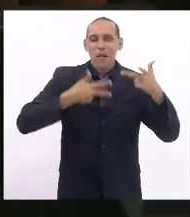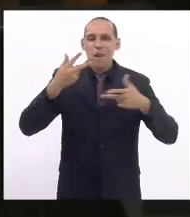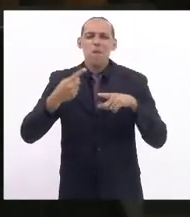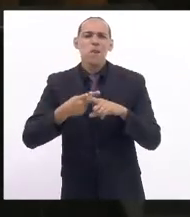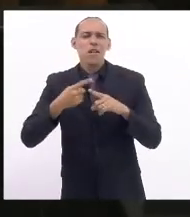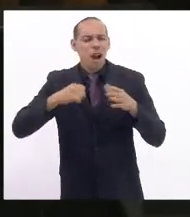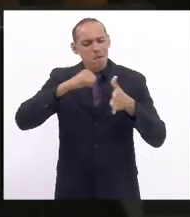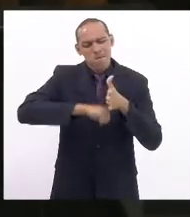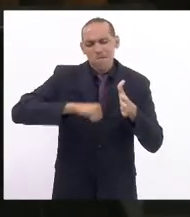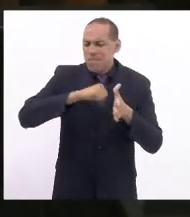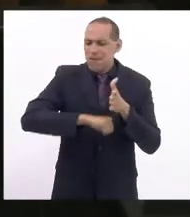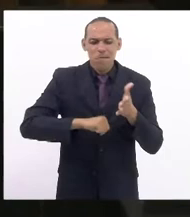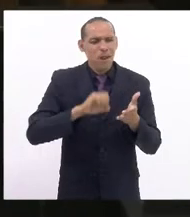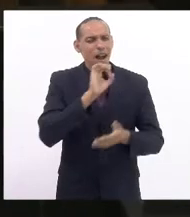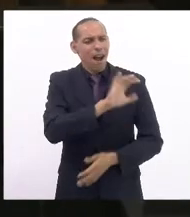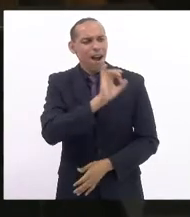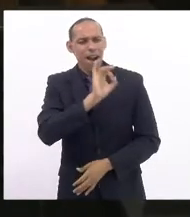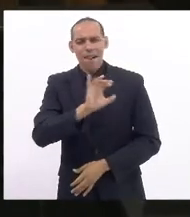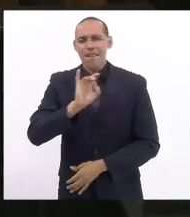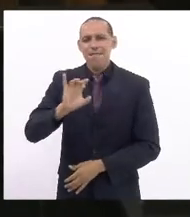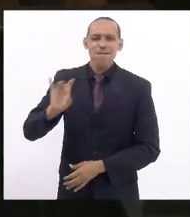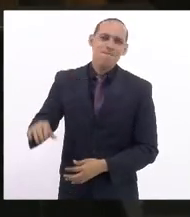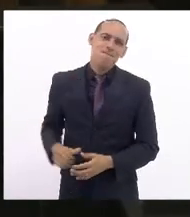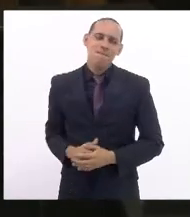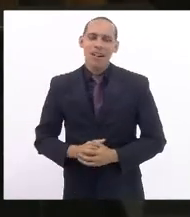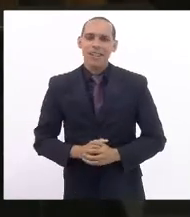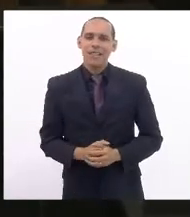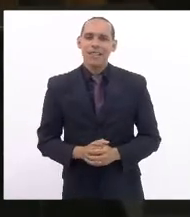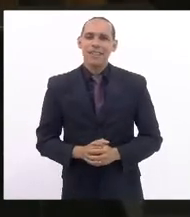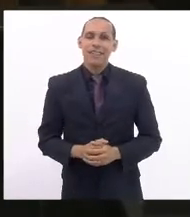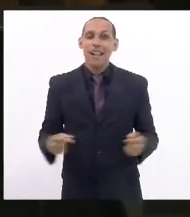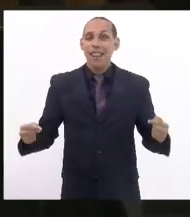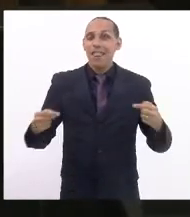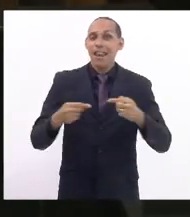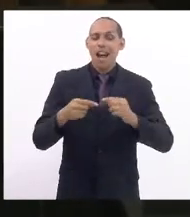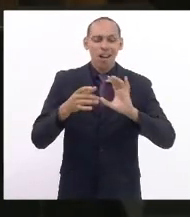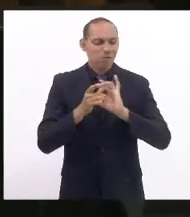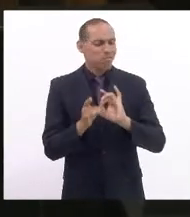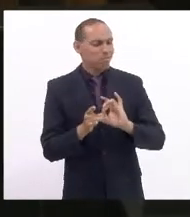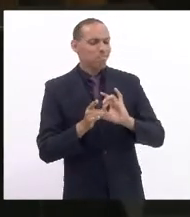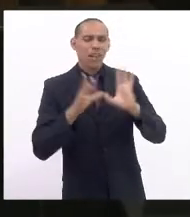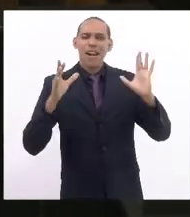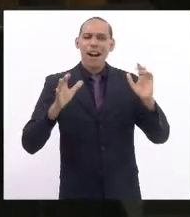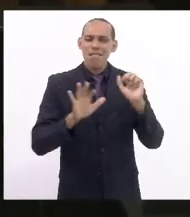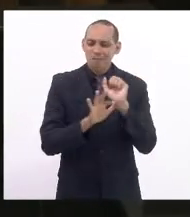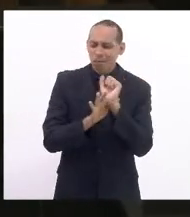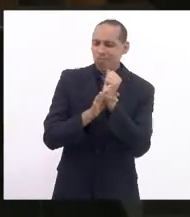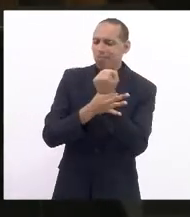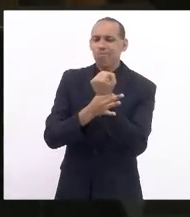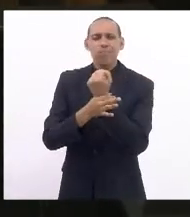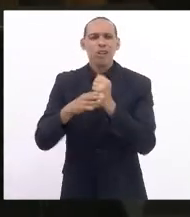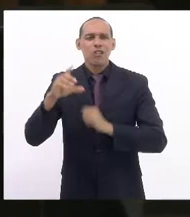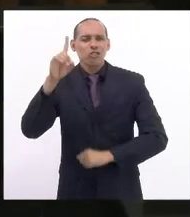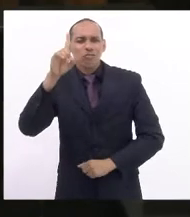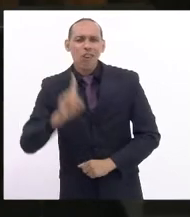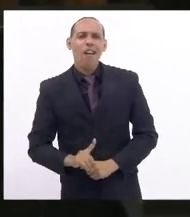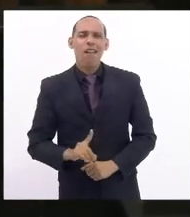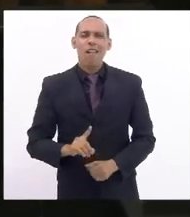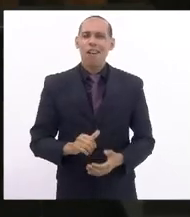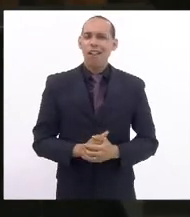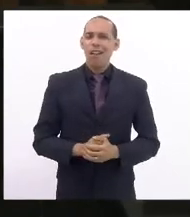específicas em relação à emancipação, à garantia, aos direitos